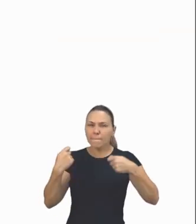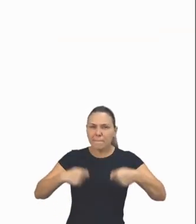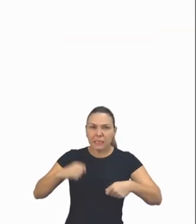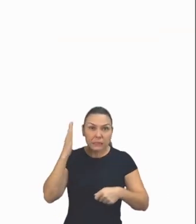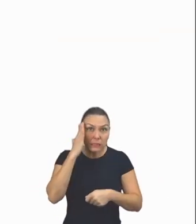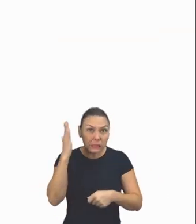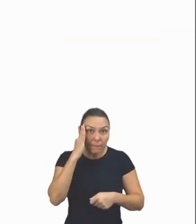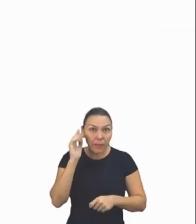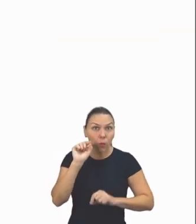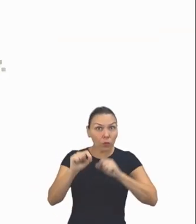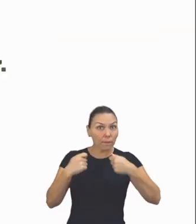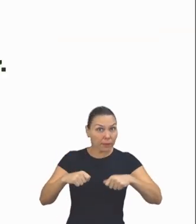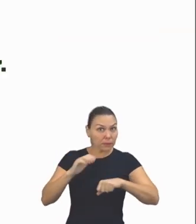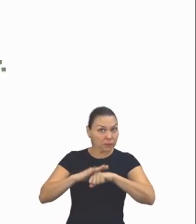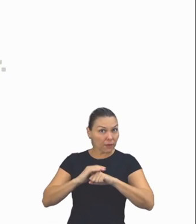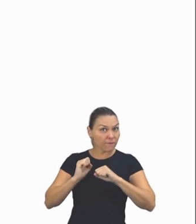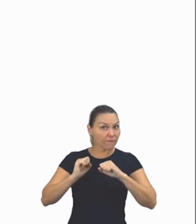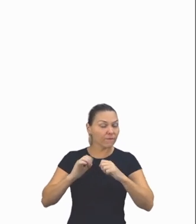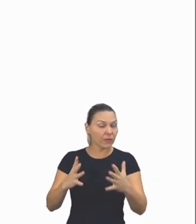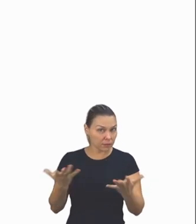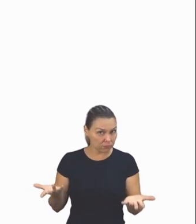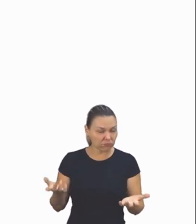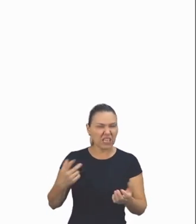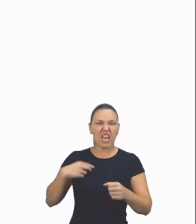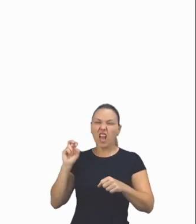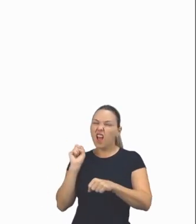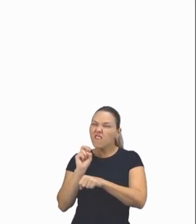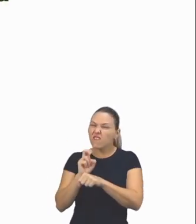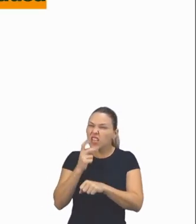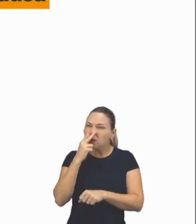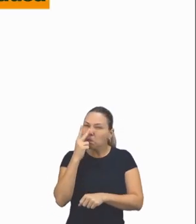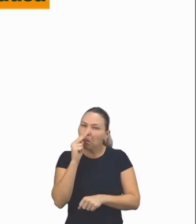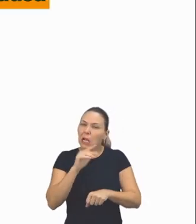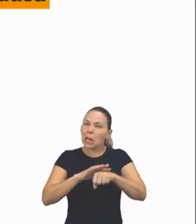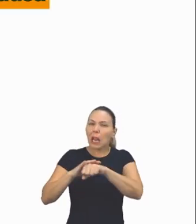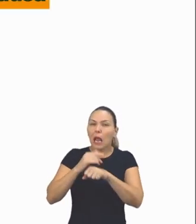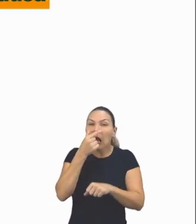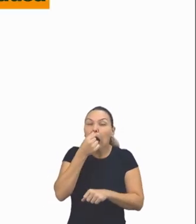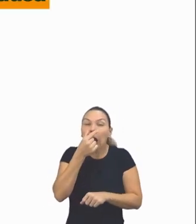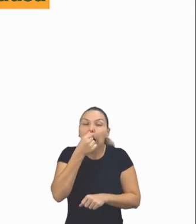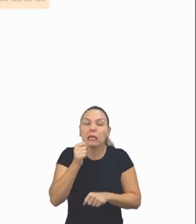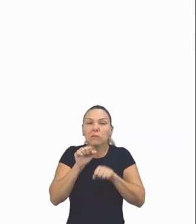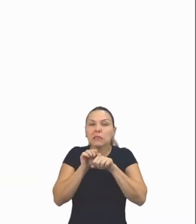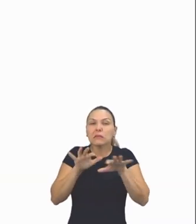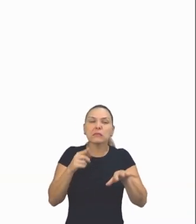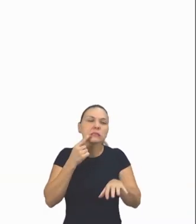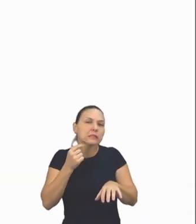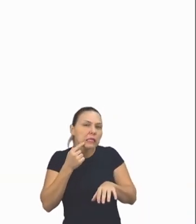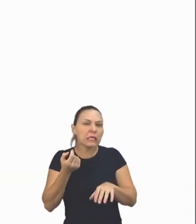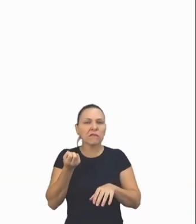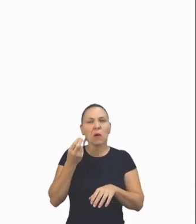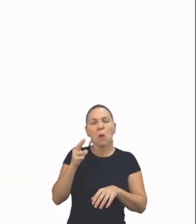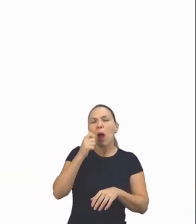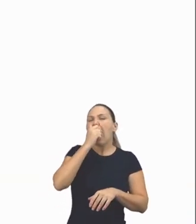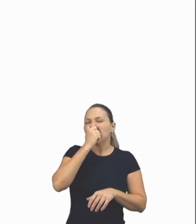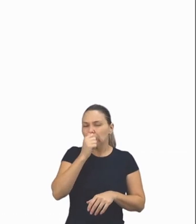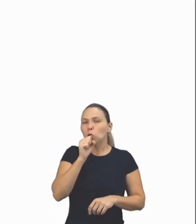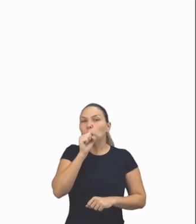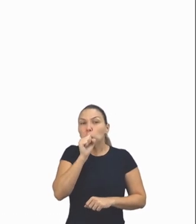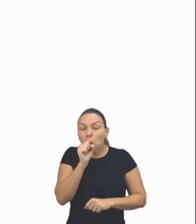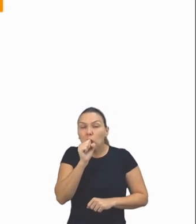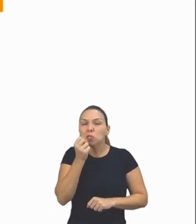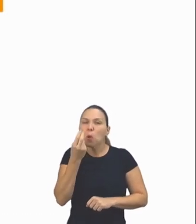Coronavírus. O que você precisa saber e fazer. O coronavírus é um vírus que causa doença similar a uma gripe. Ele é transmitido pela saliva,